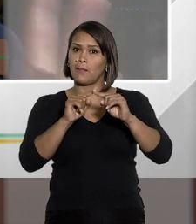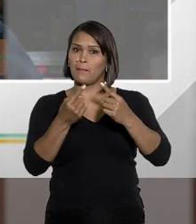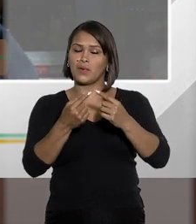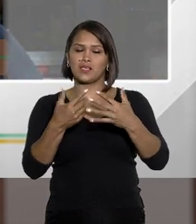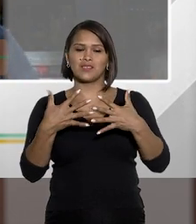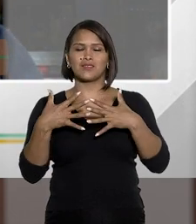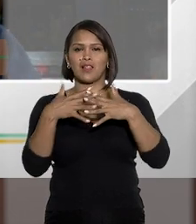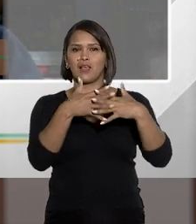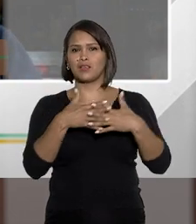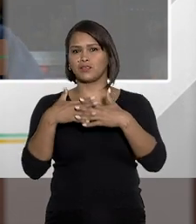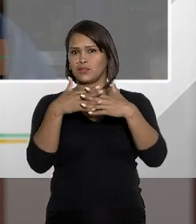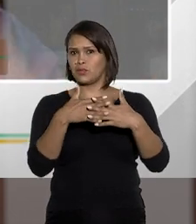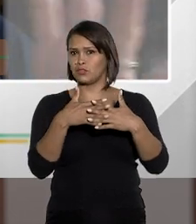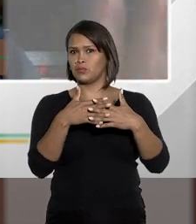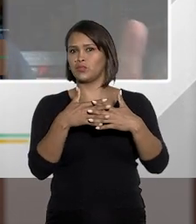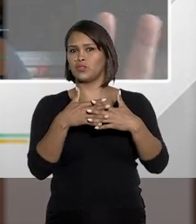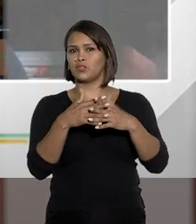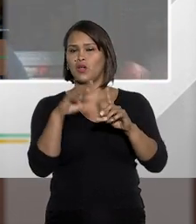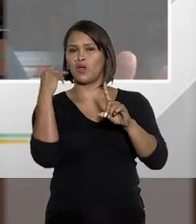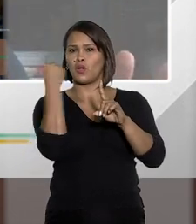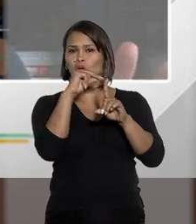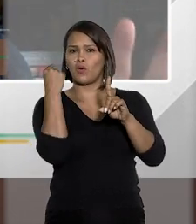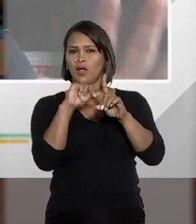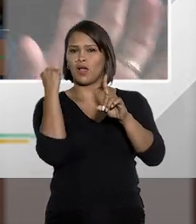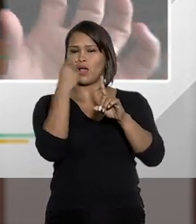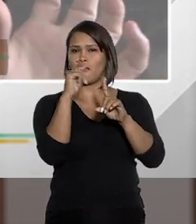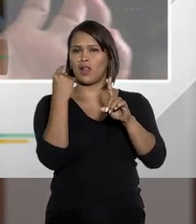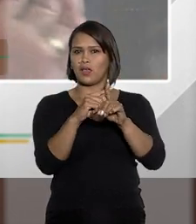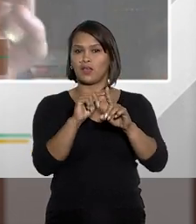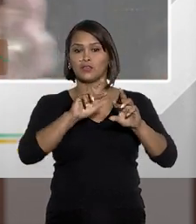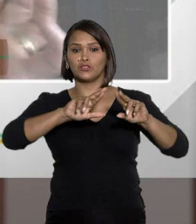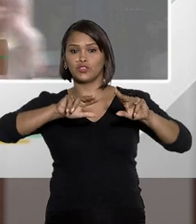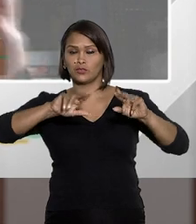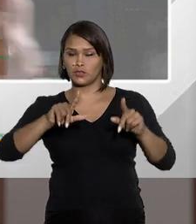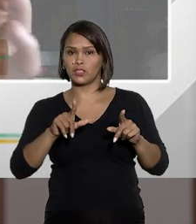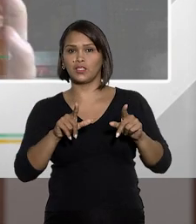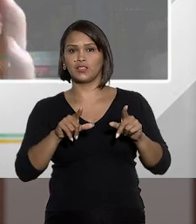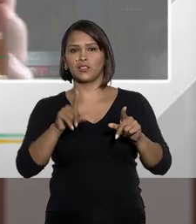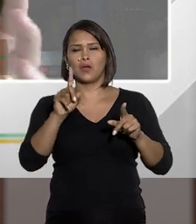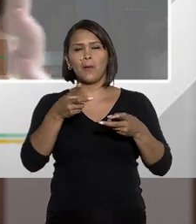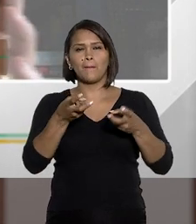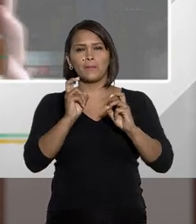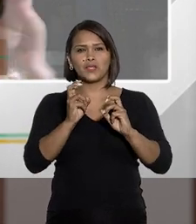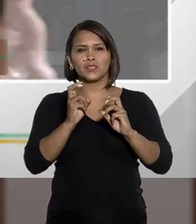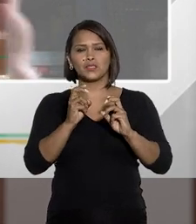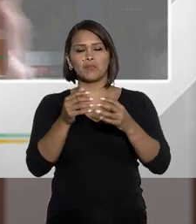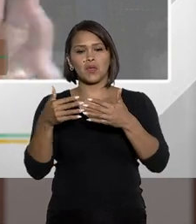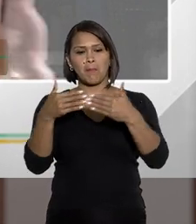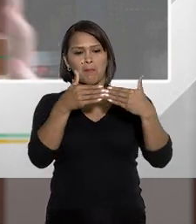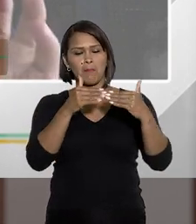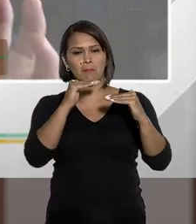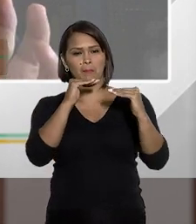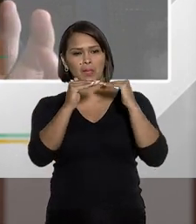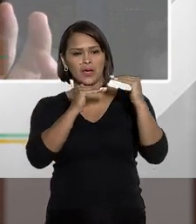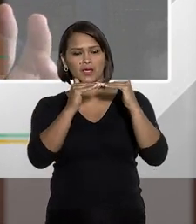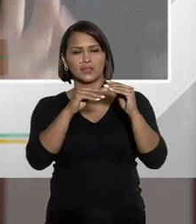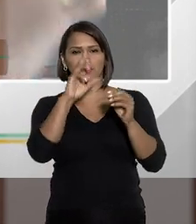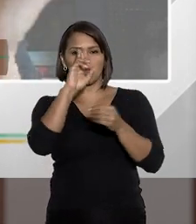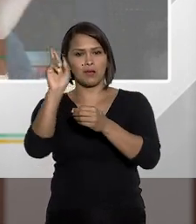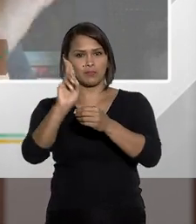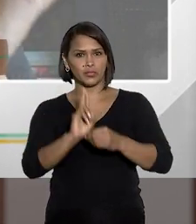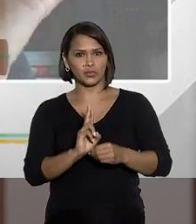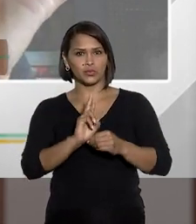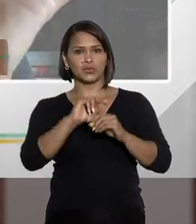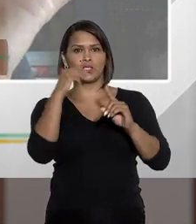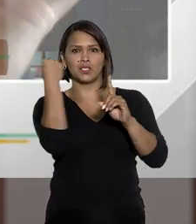mas ela não se mistura com a lei de tortura. quando nós percebemos uma certa colidência entre a lei de